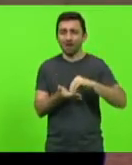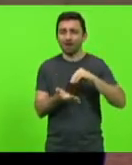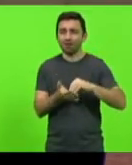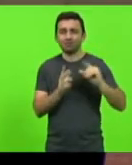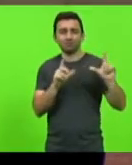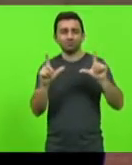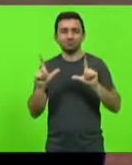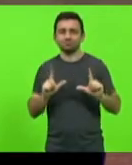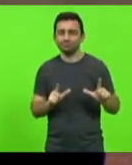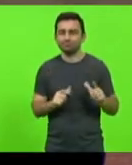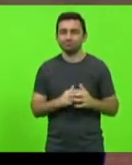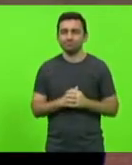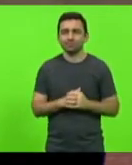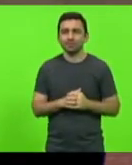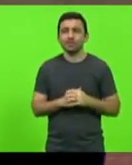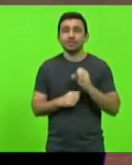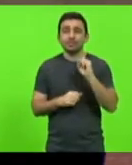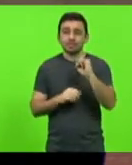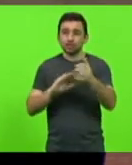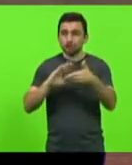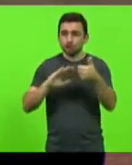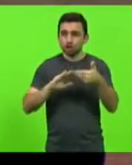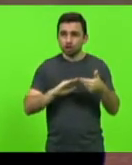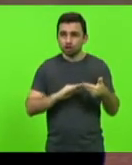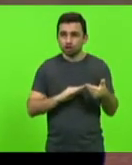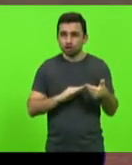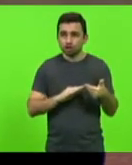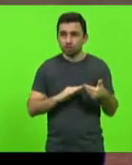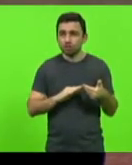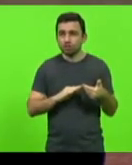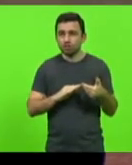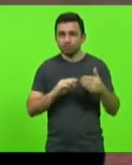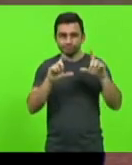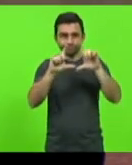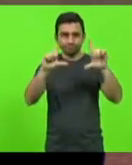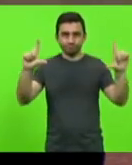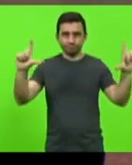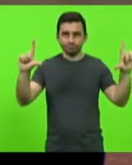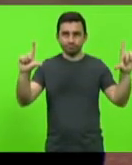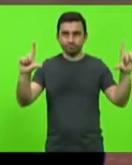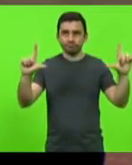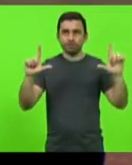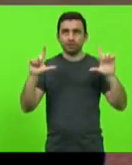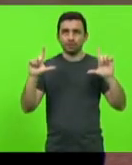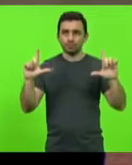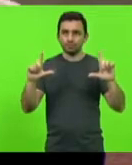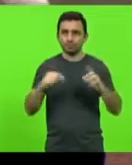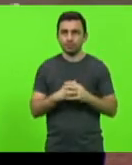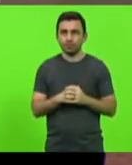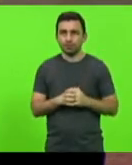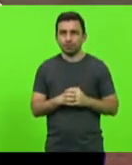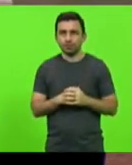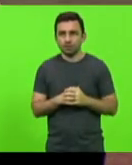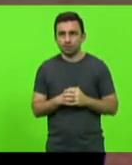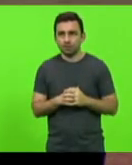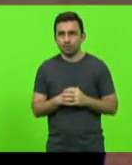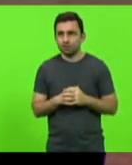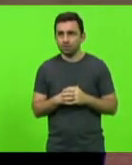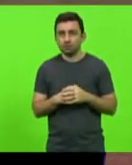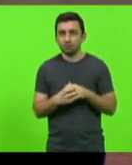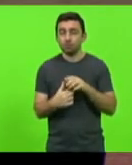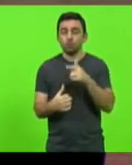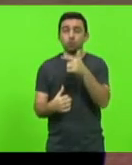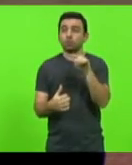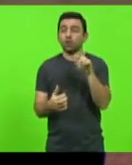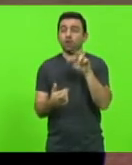ou seja, quando você tira a sinalização horizontal, você não tem referência,